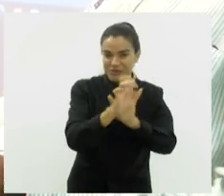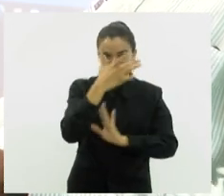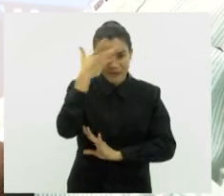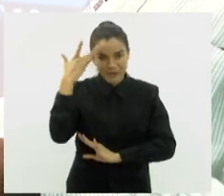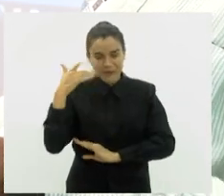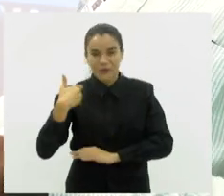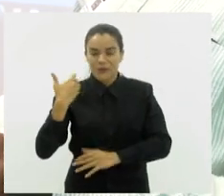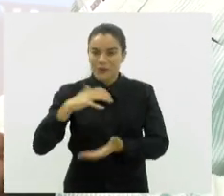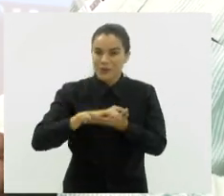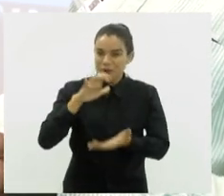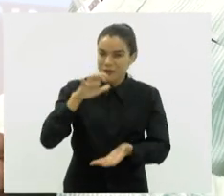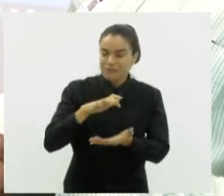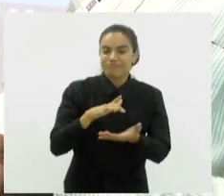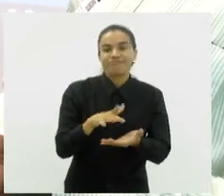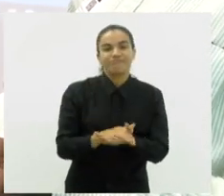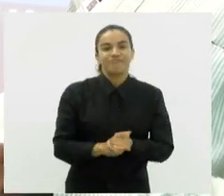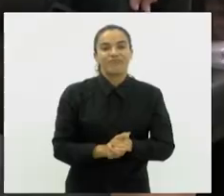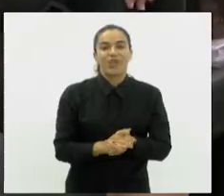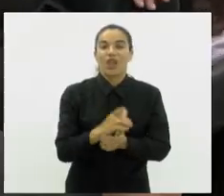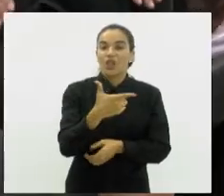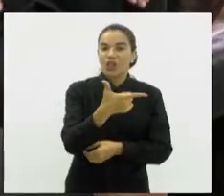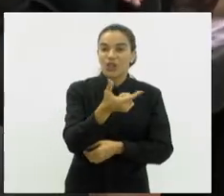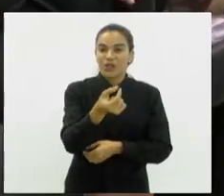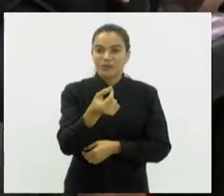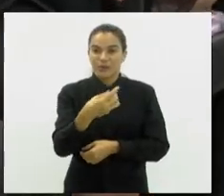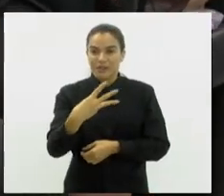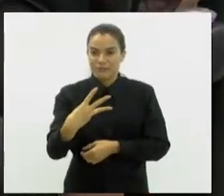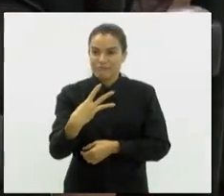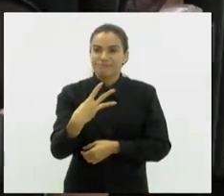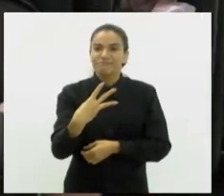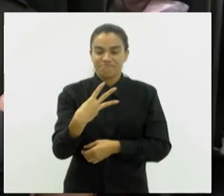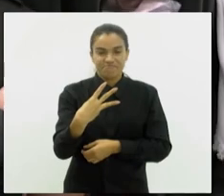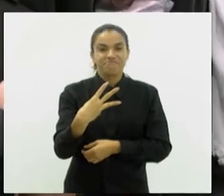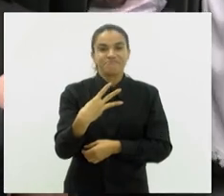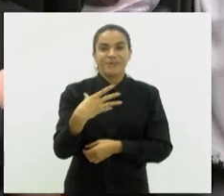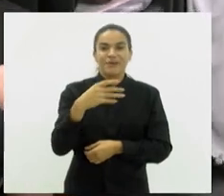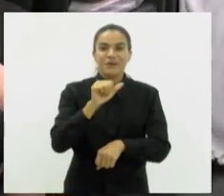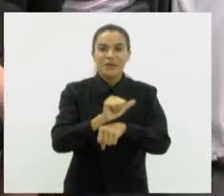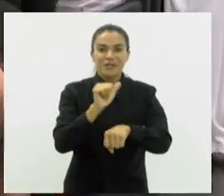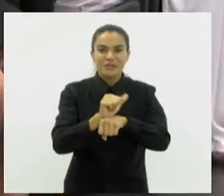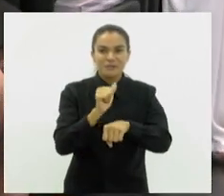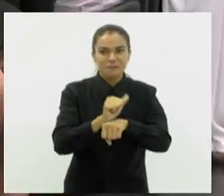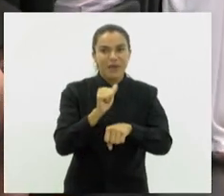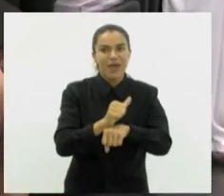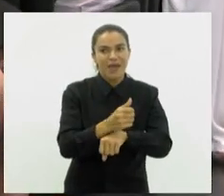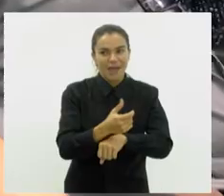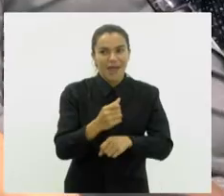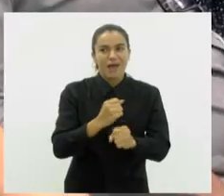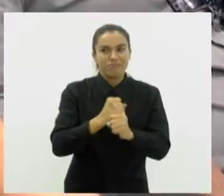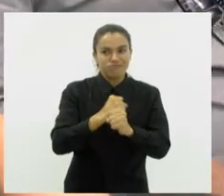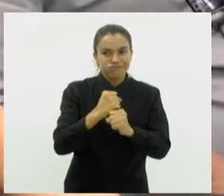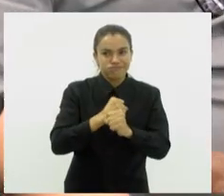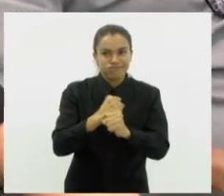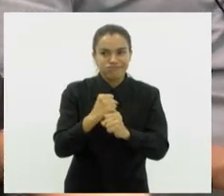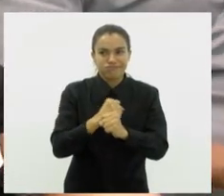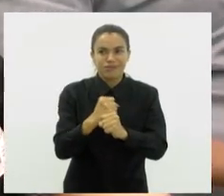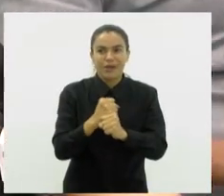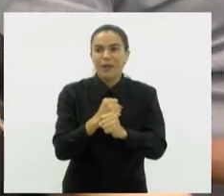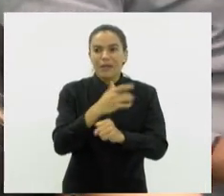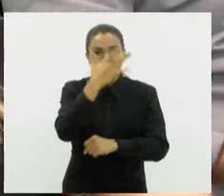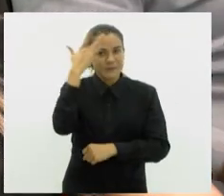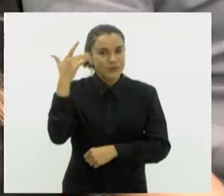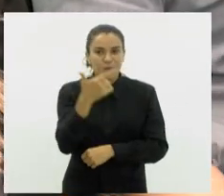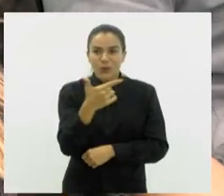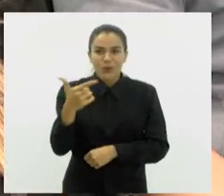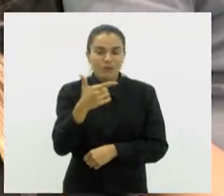Pessoa Idosa, criado em 2003. Mas uma espera longa para os idosos com deficiência visual, que não tinham acesso